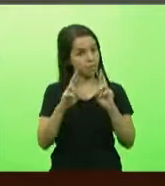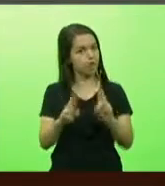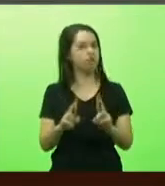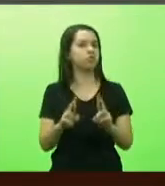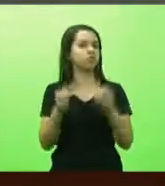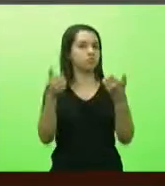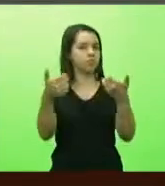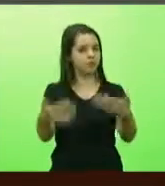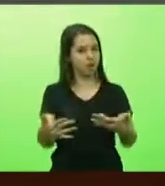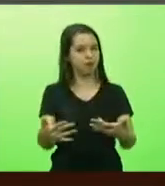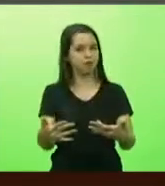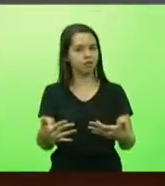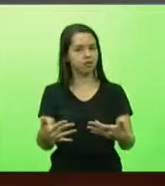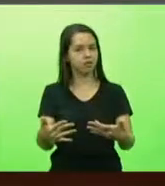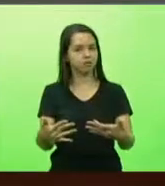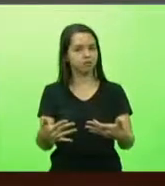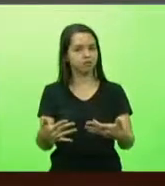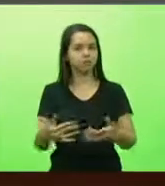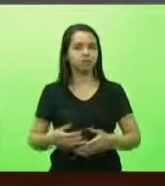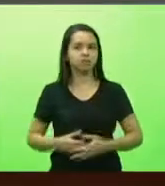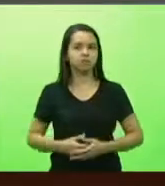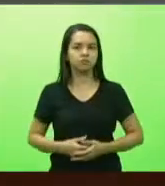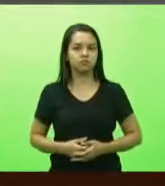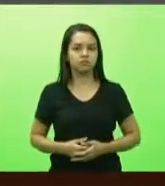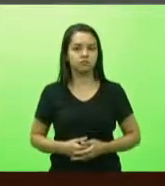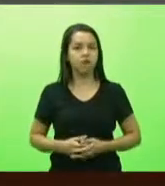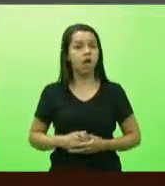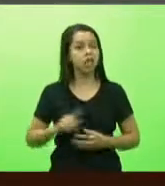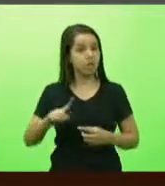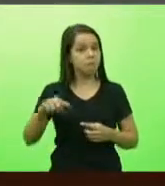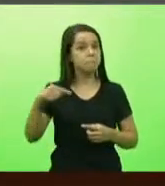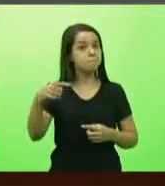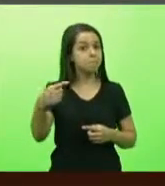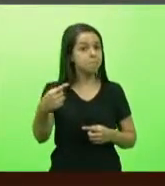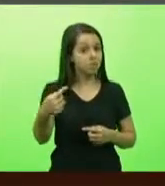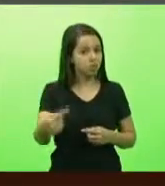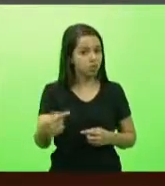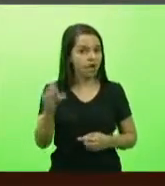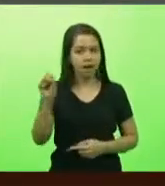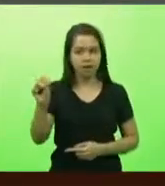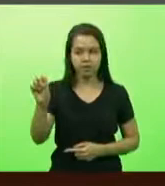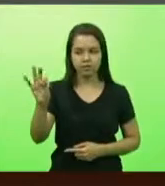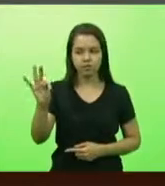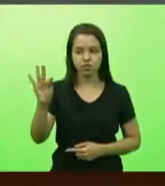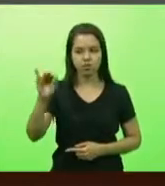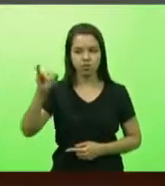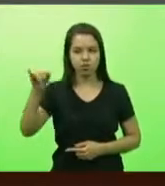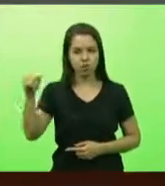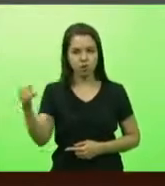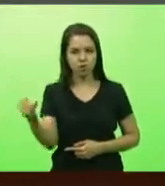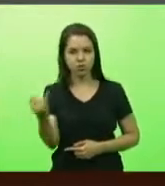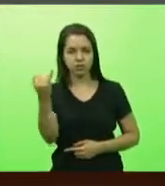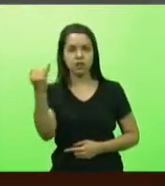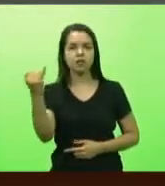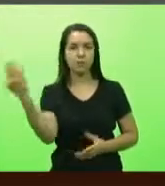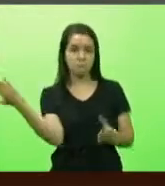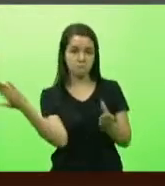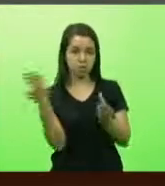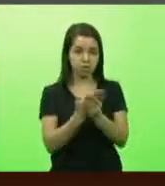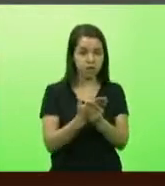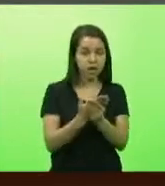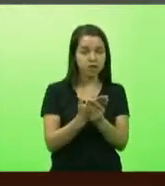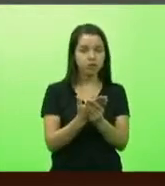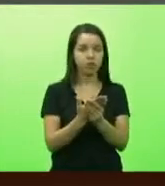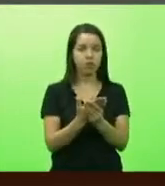depois quando vocês receberem do STJ o processo vão pedir para quem? Para o